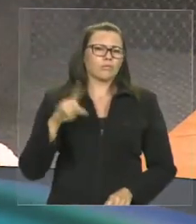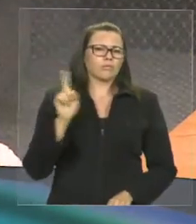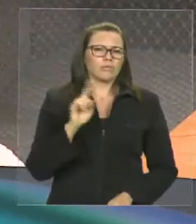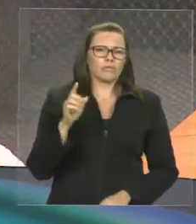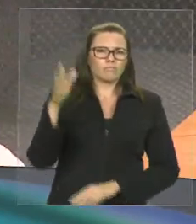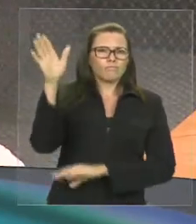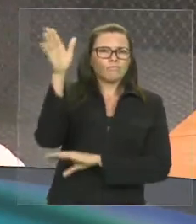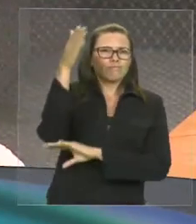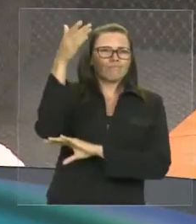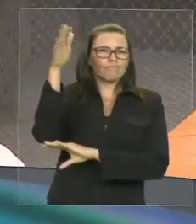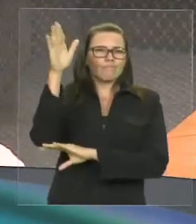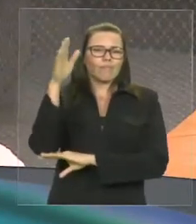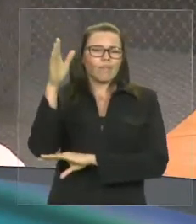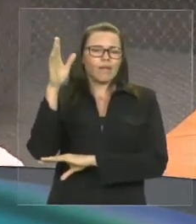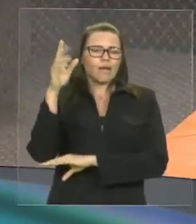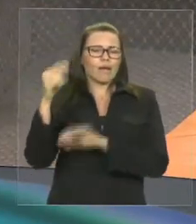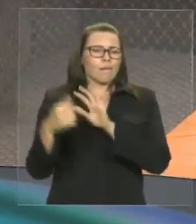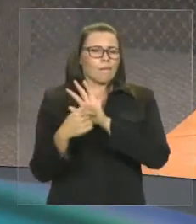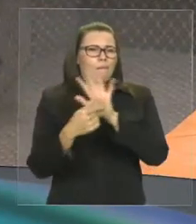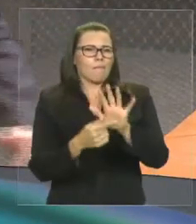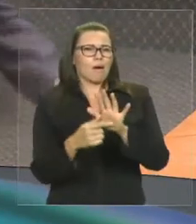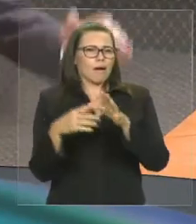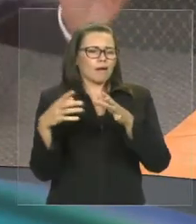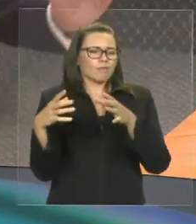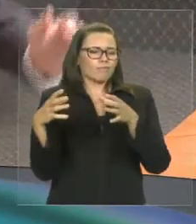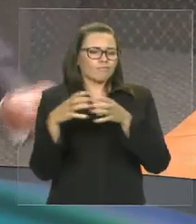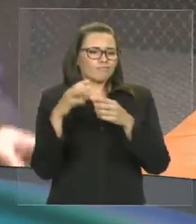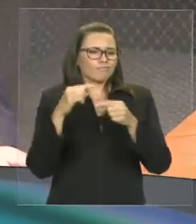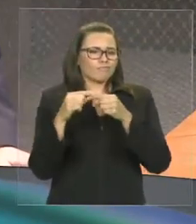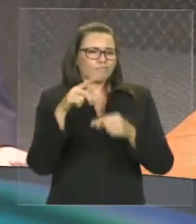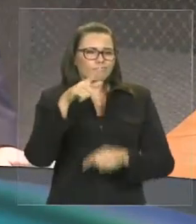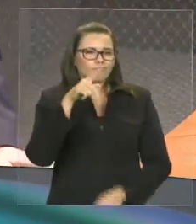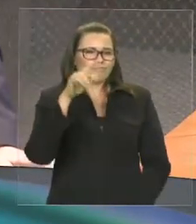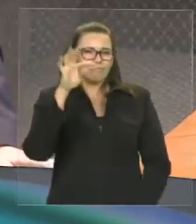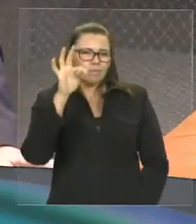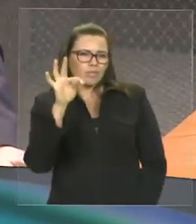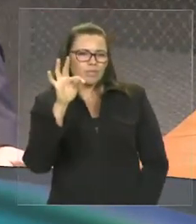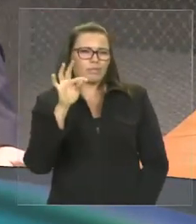Eu não estive aqui, ao lado de todos os governadores.